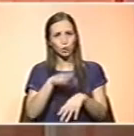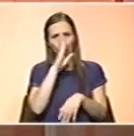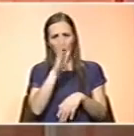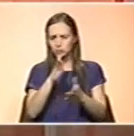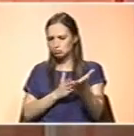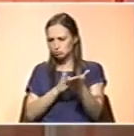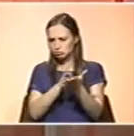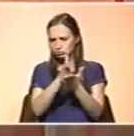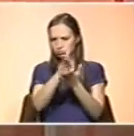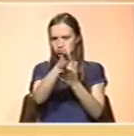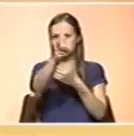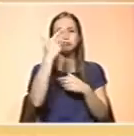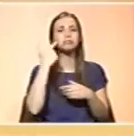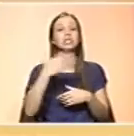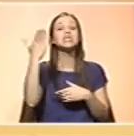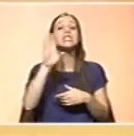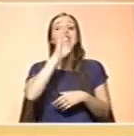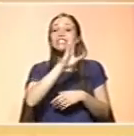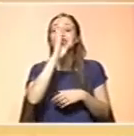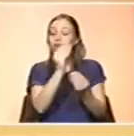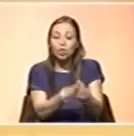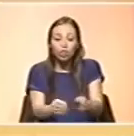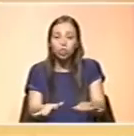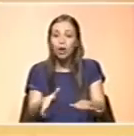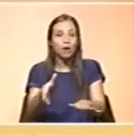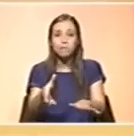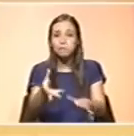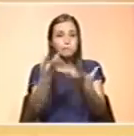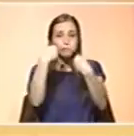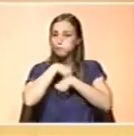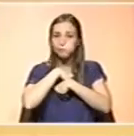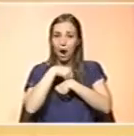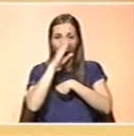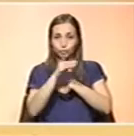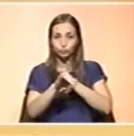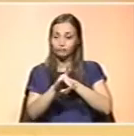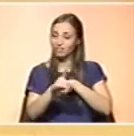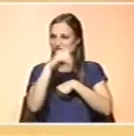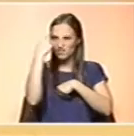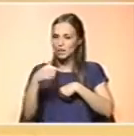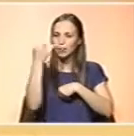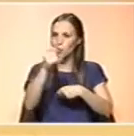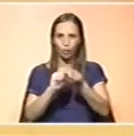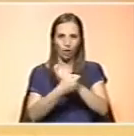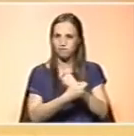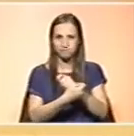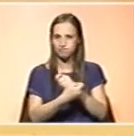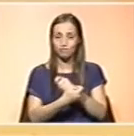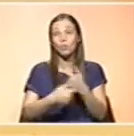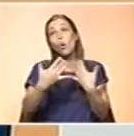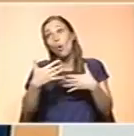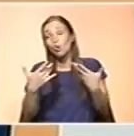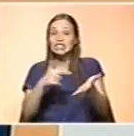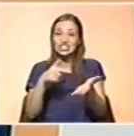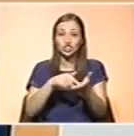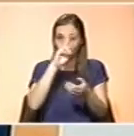Se os hábitos não forem adquiridos desde a primeira infância, é muito difícil que isso aconteça. Ou vai exigir muito mais esforço, não